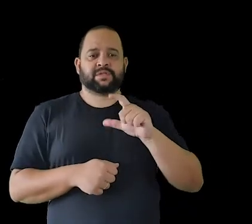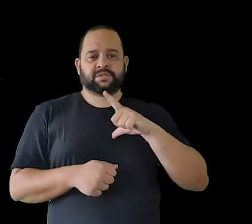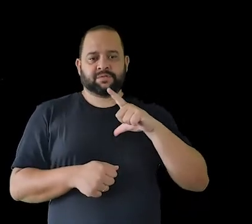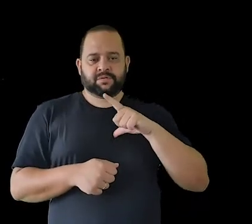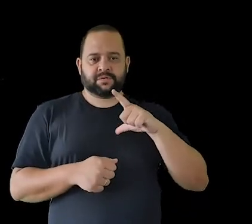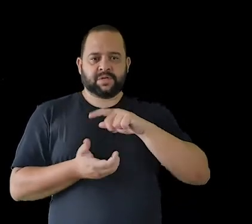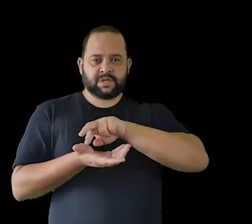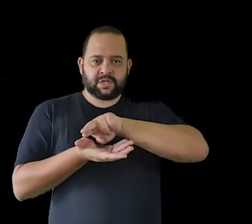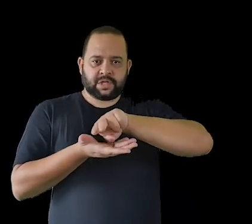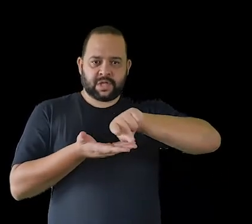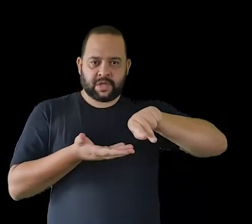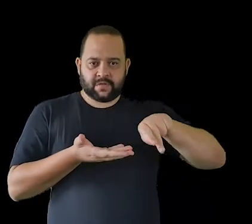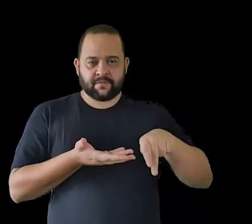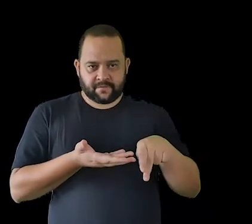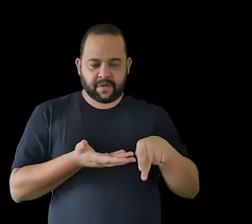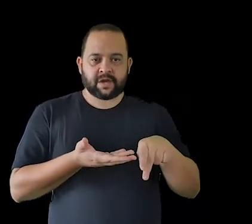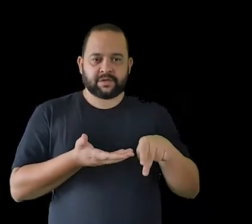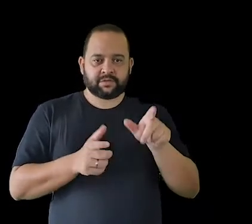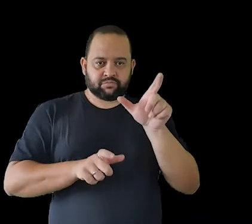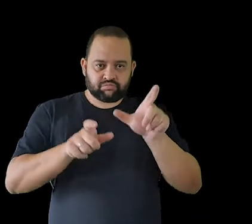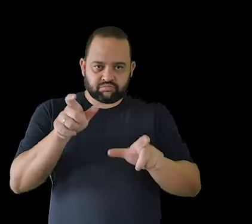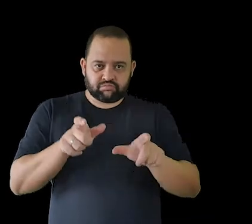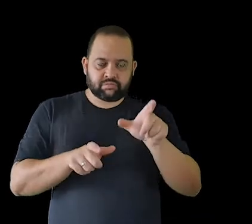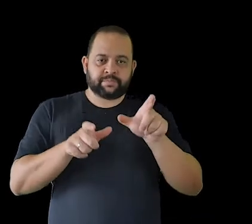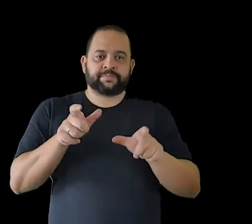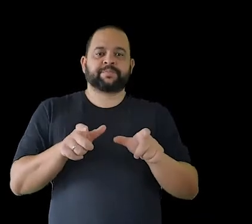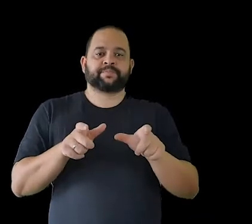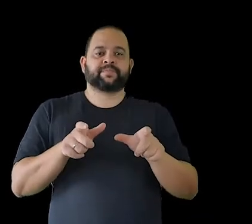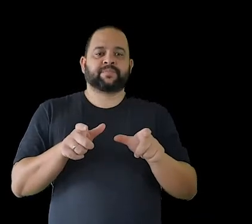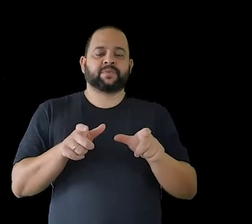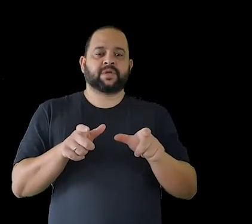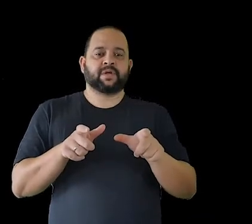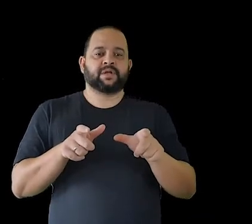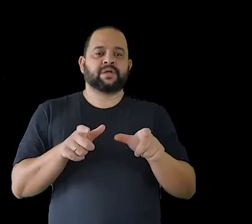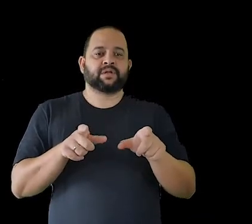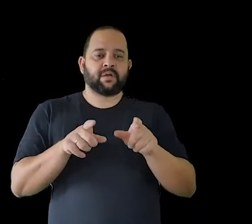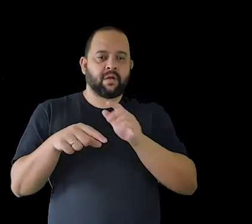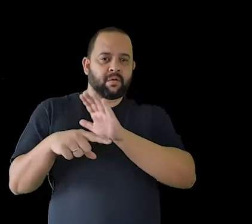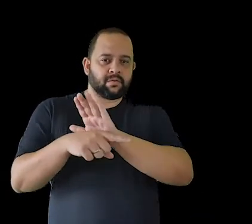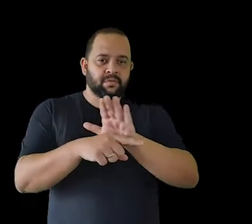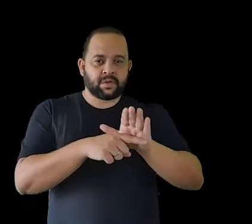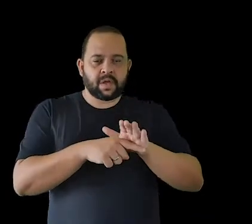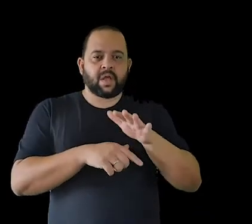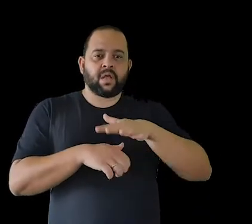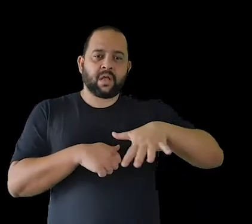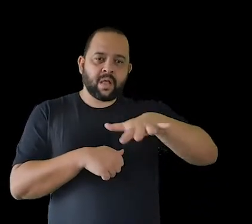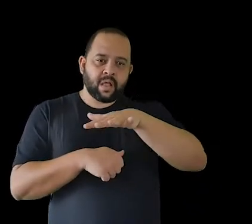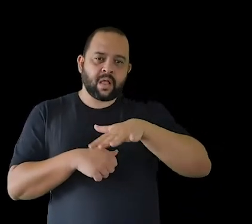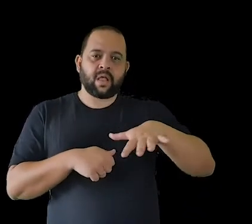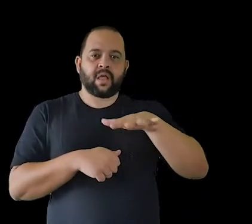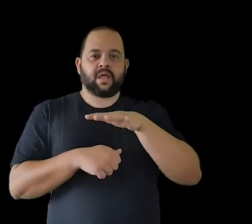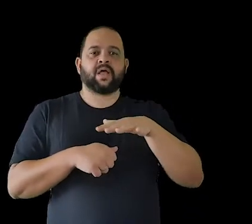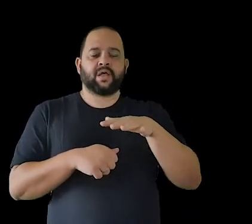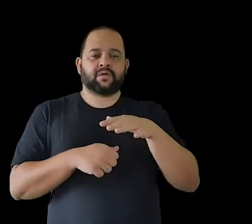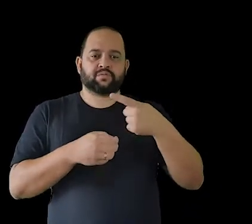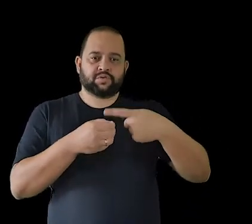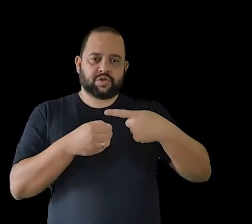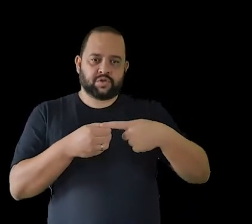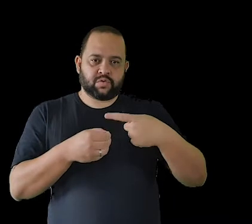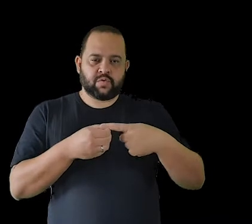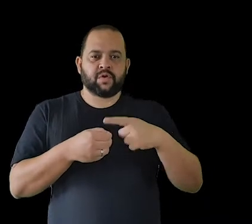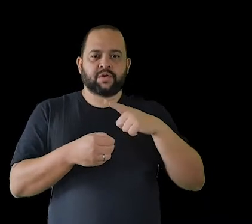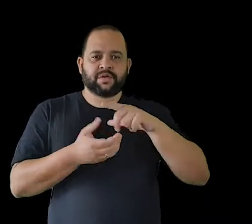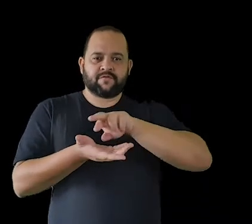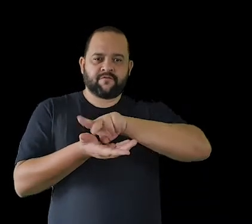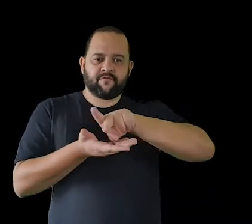corpos que abrangem a região de Indaiatuba, a cidade de Indaiatuba e a região, com